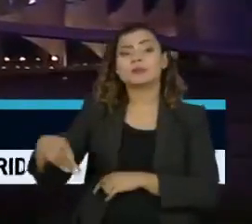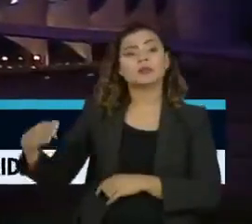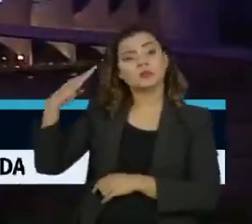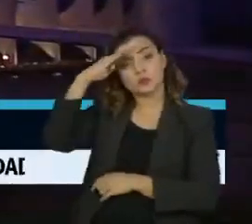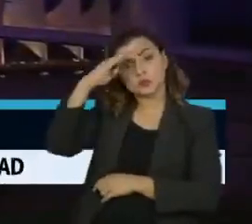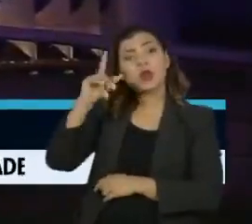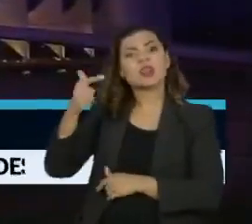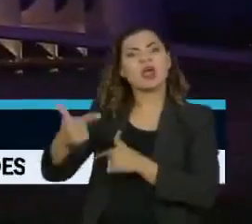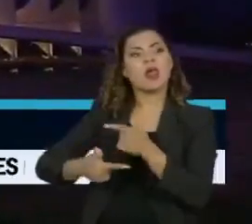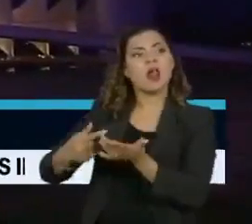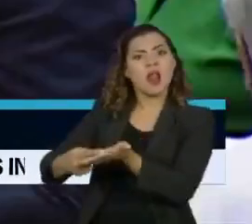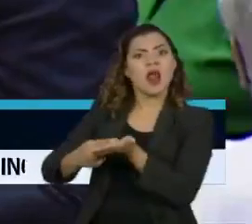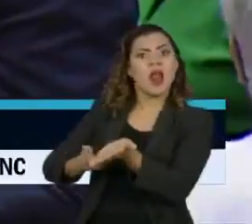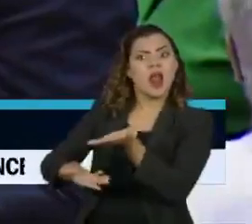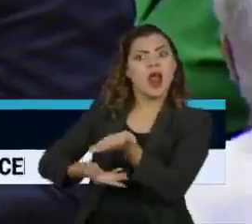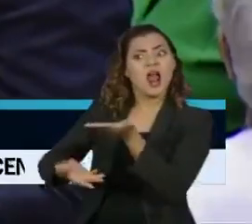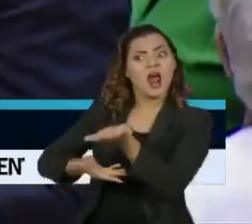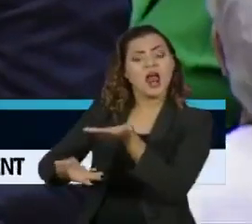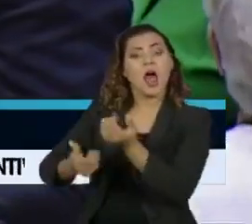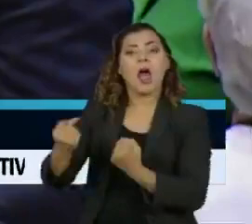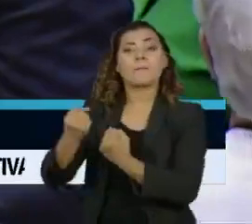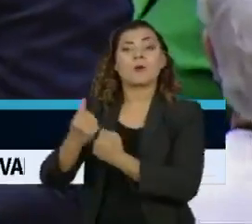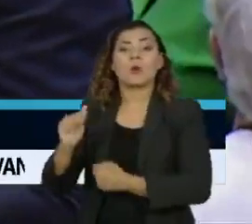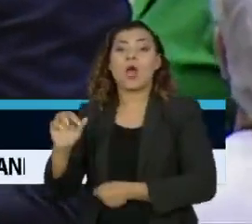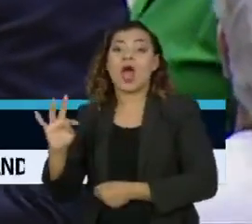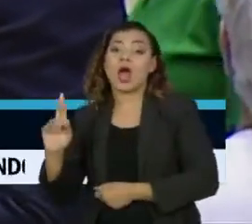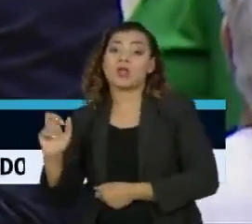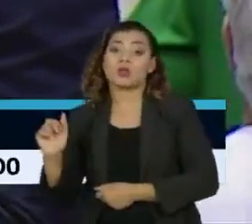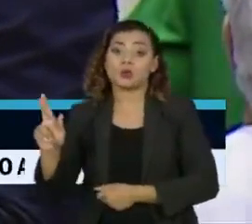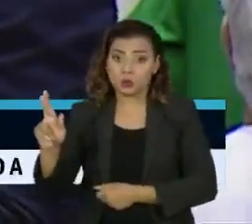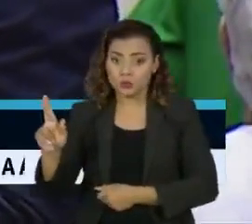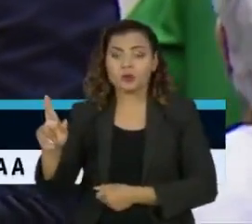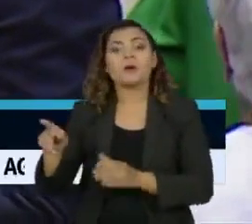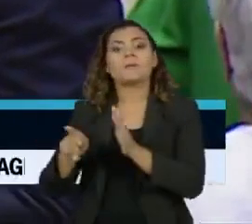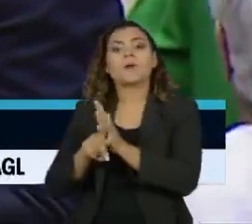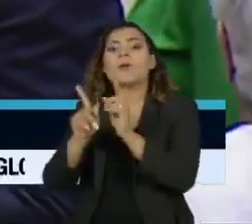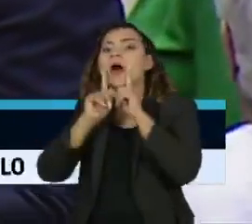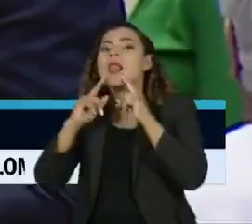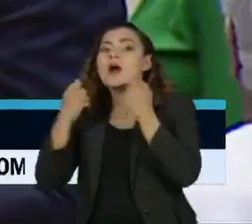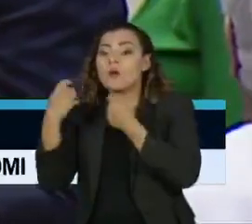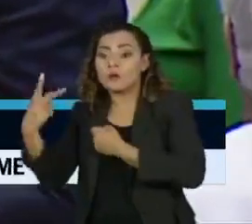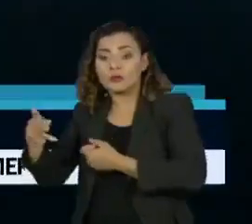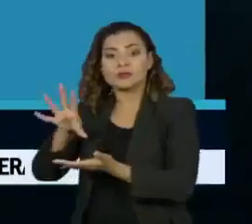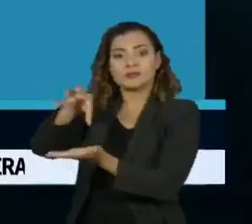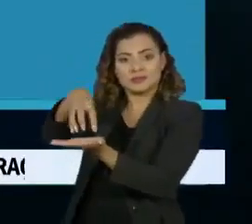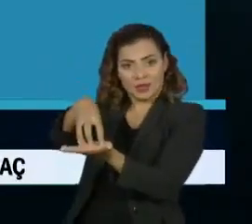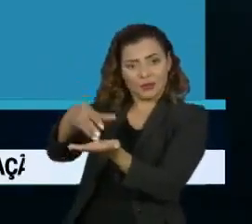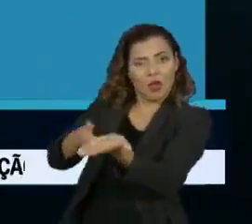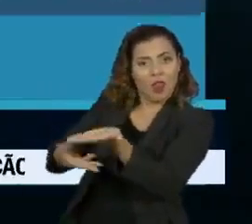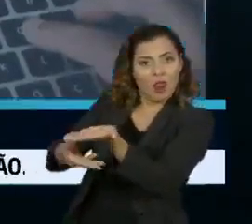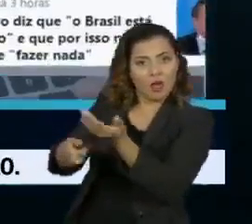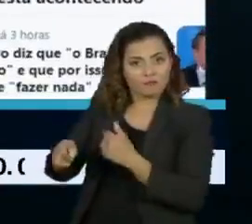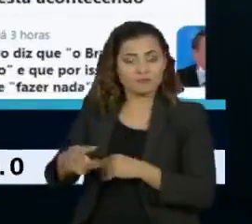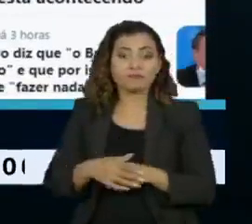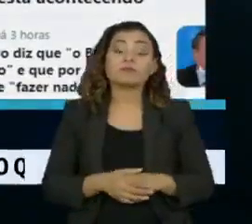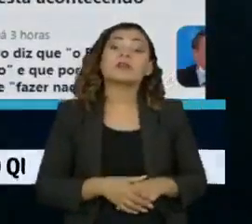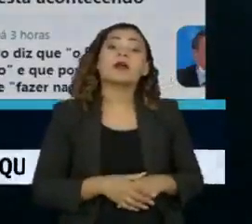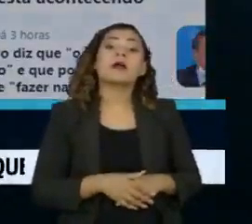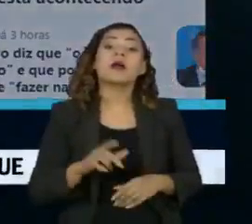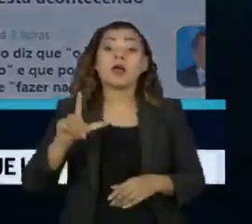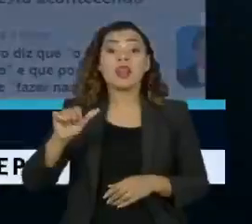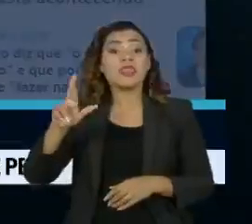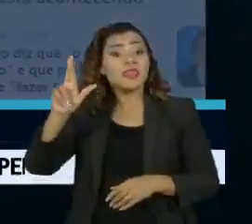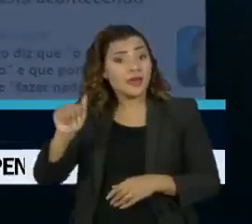Bolsonaro tem trabalhado ativamente no apoio de Arthur Lira, do PP de Alagoas, do chamado Centrão. No meio da tarde, Lira